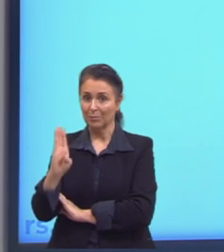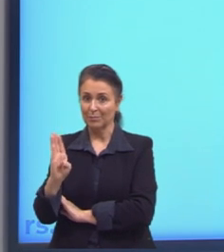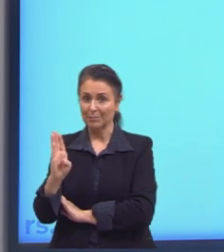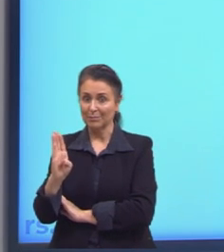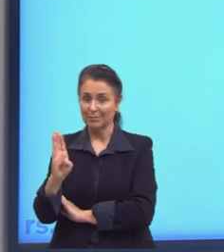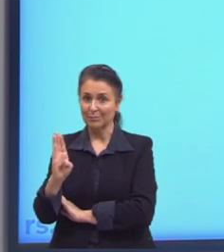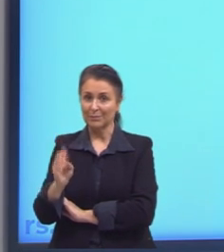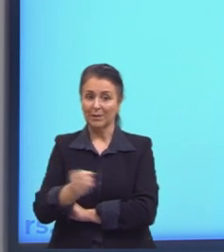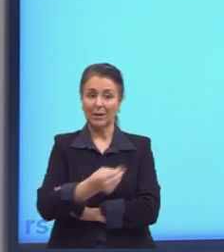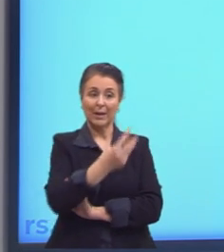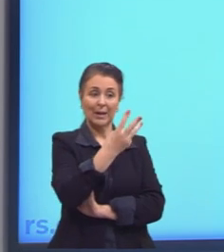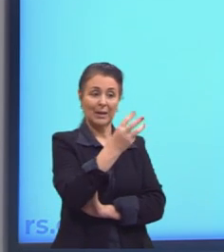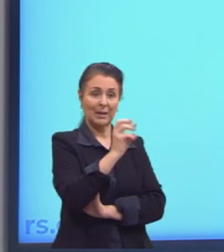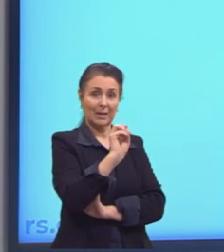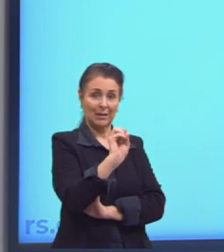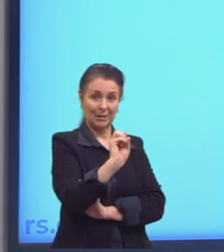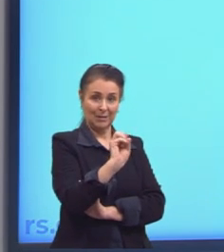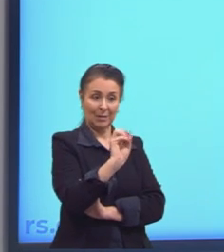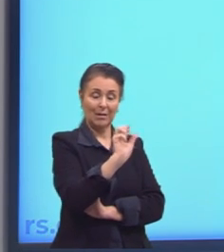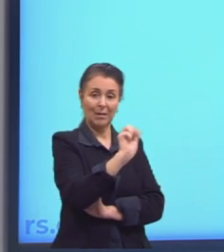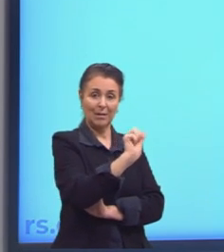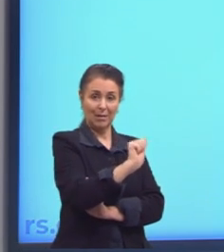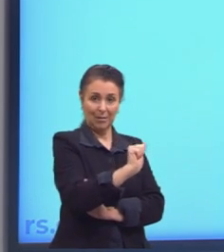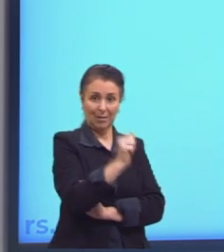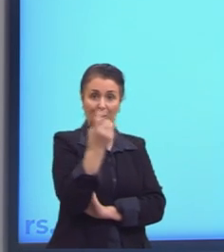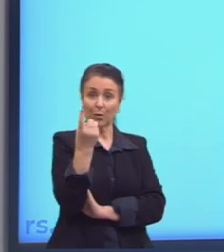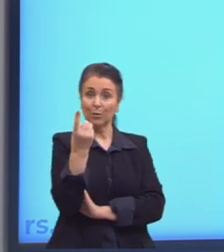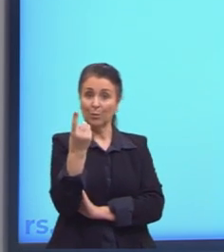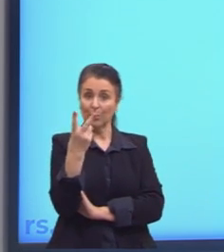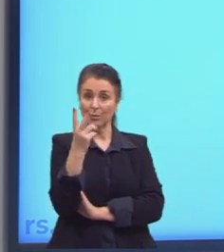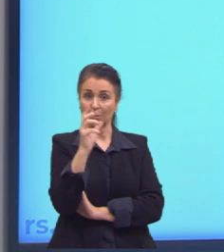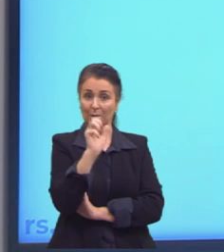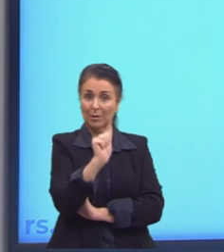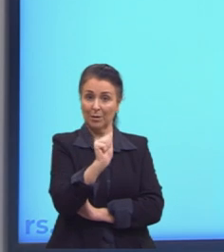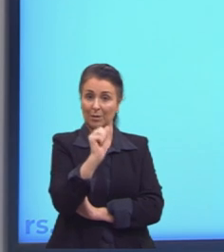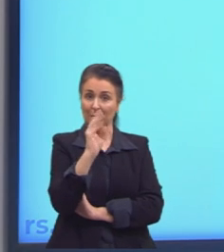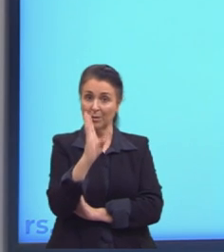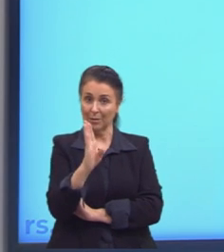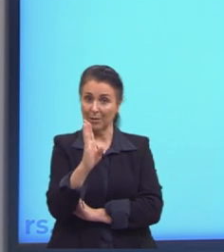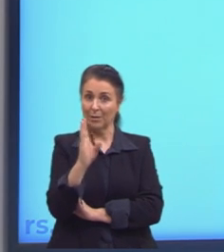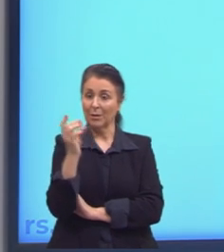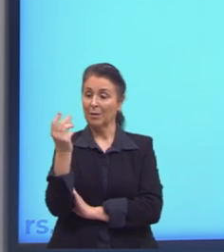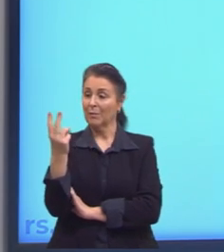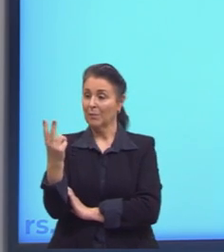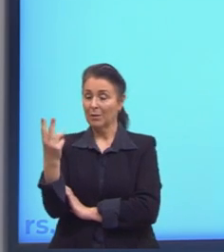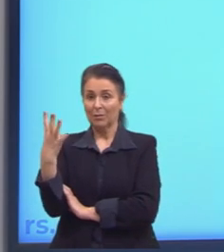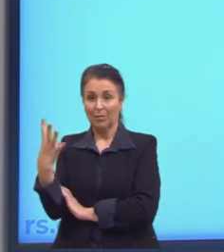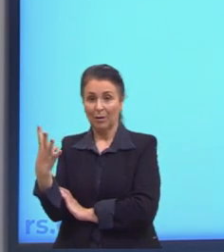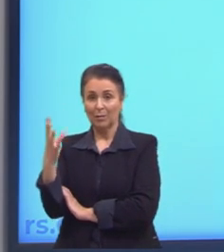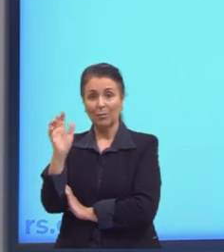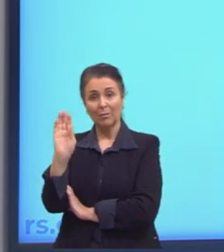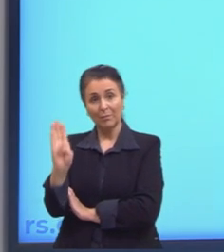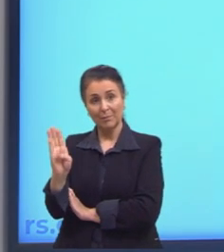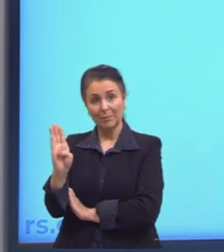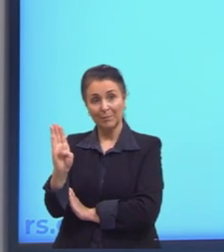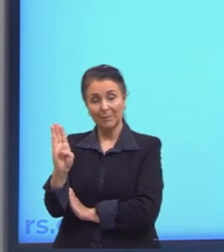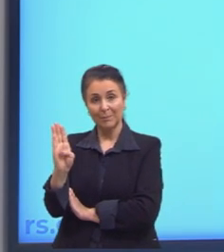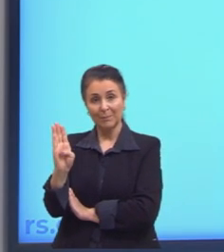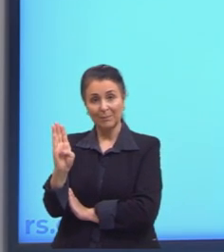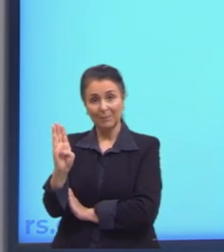temos, ó, 30 possuem antígeno A, 12 antígeno AB e 24 antígeno B.